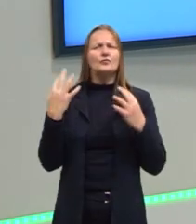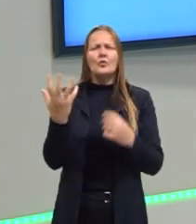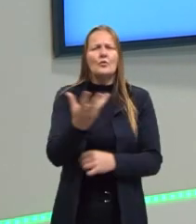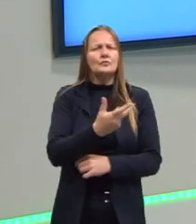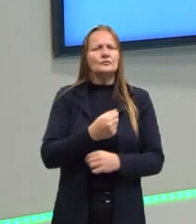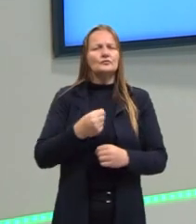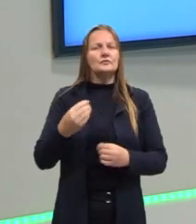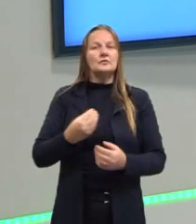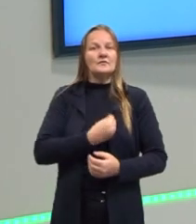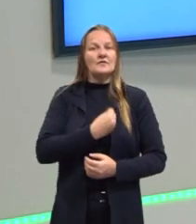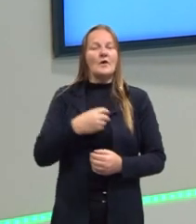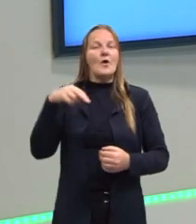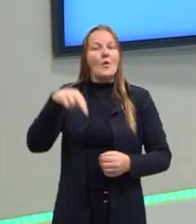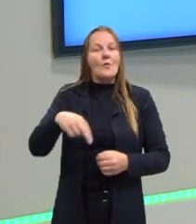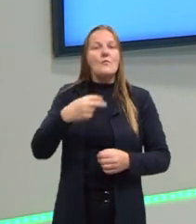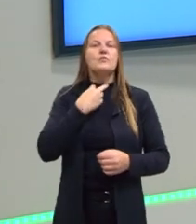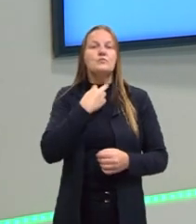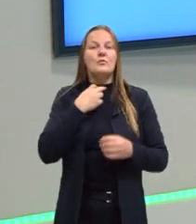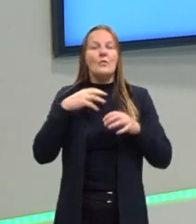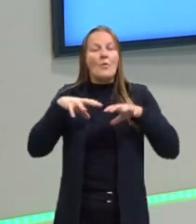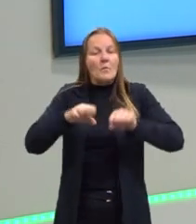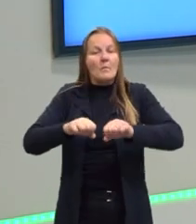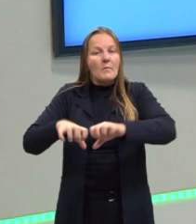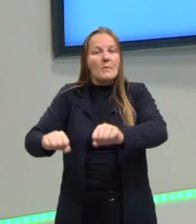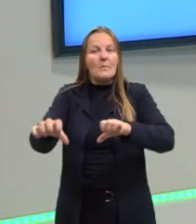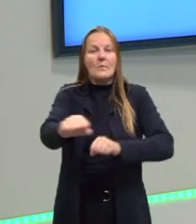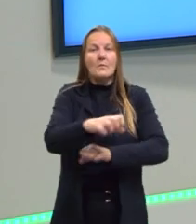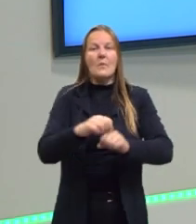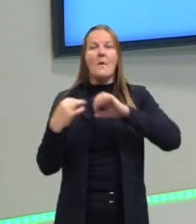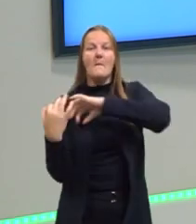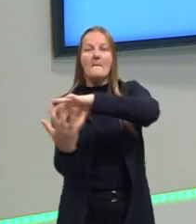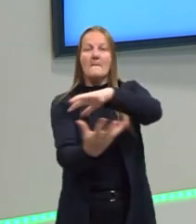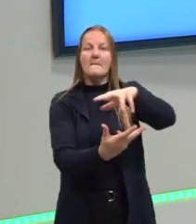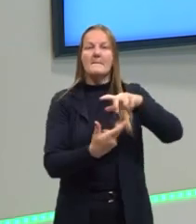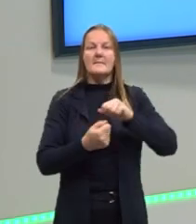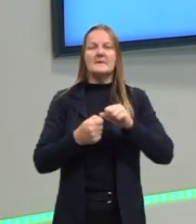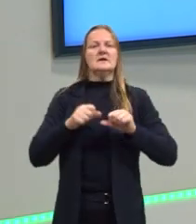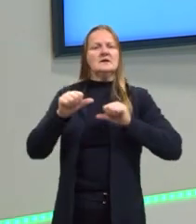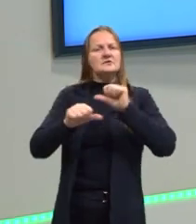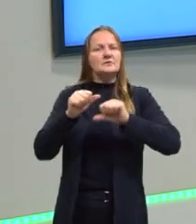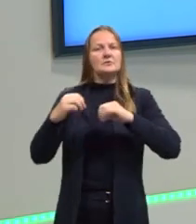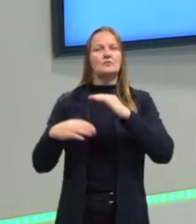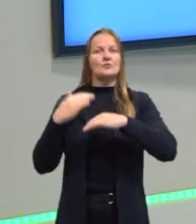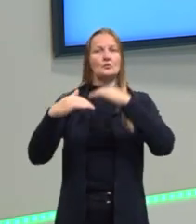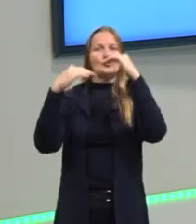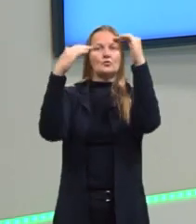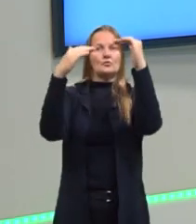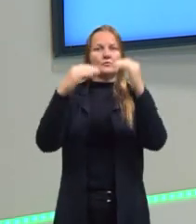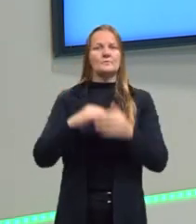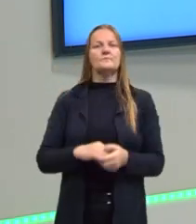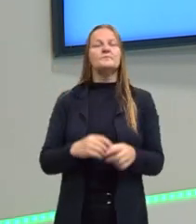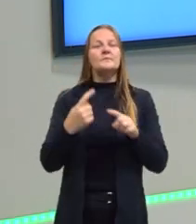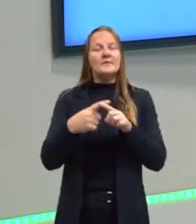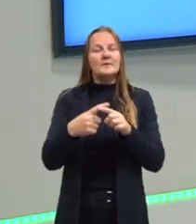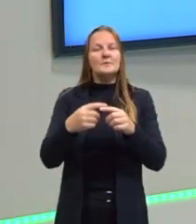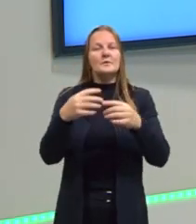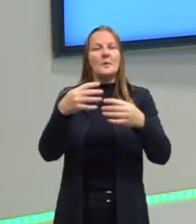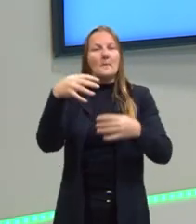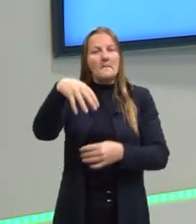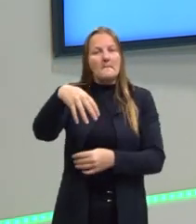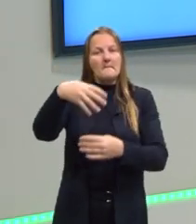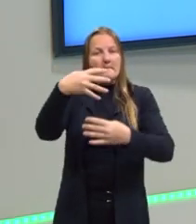ocupando esse ambiente, esse planeta. Estão em constante evolução. Então, as mutações